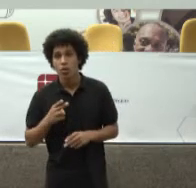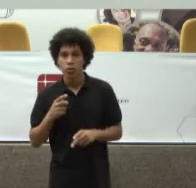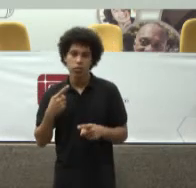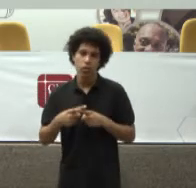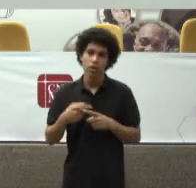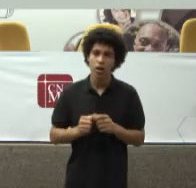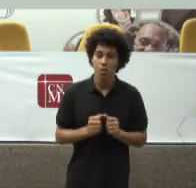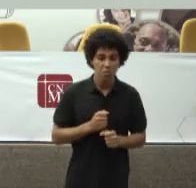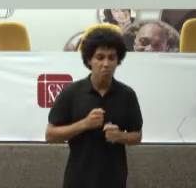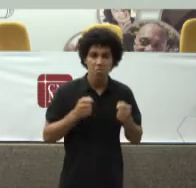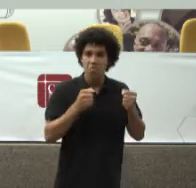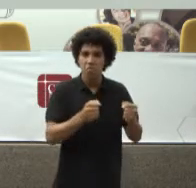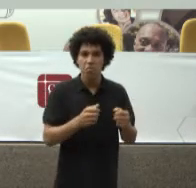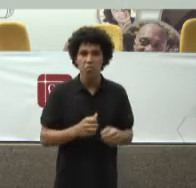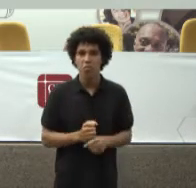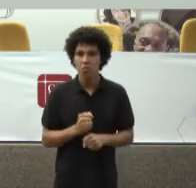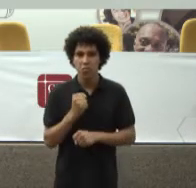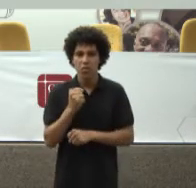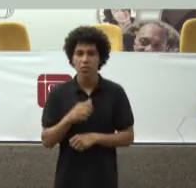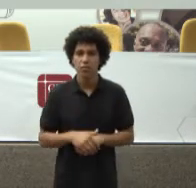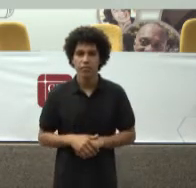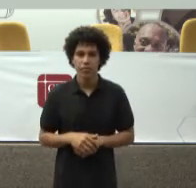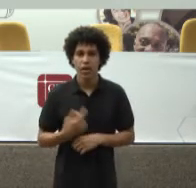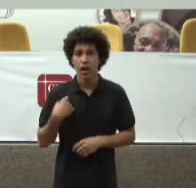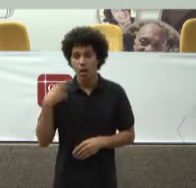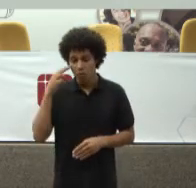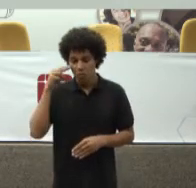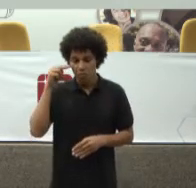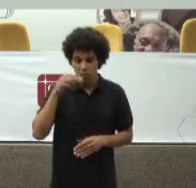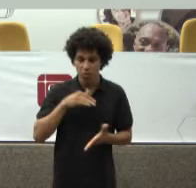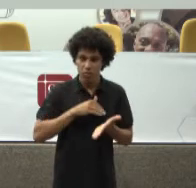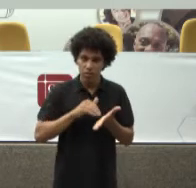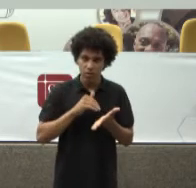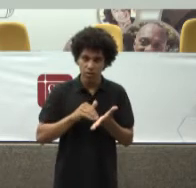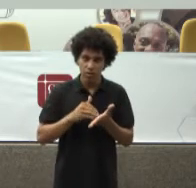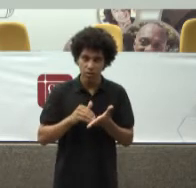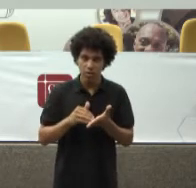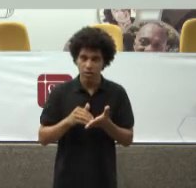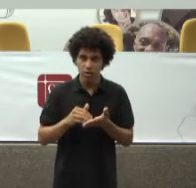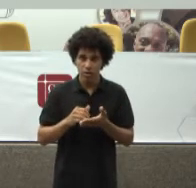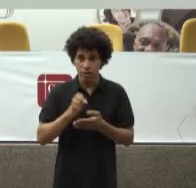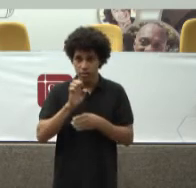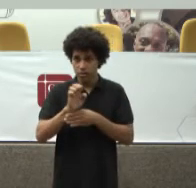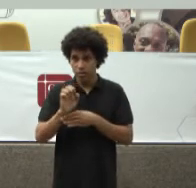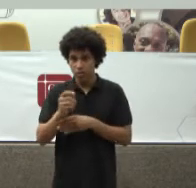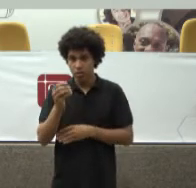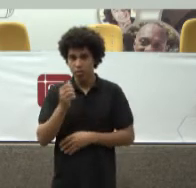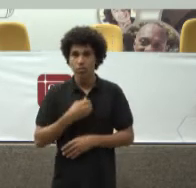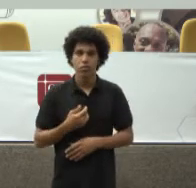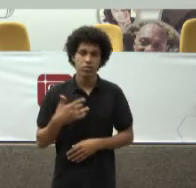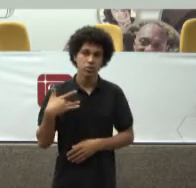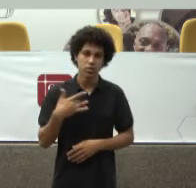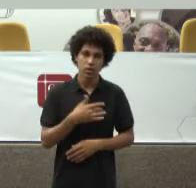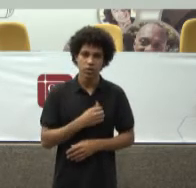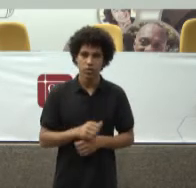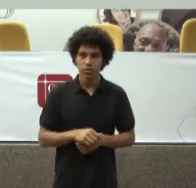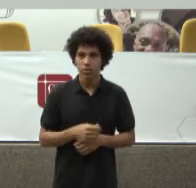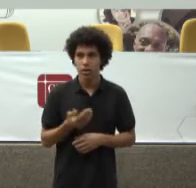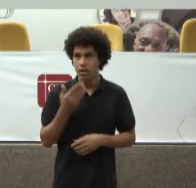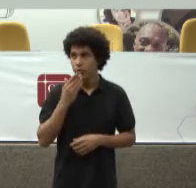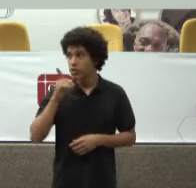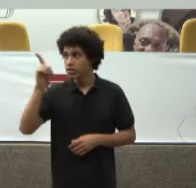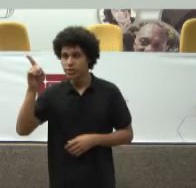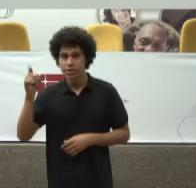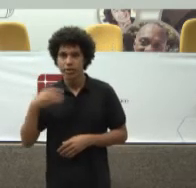Ao ponto Da secretaria Estadual de Saúde Vir ao Ministério Público E pedir o Ministério Público Peça a fila Para aquele Hospital